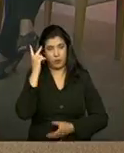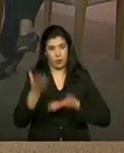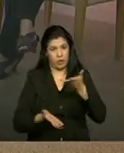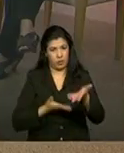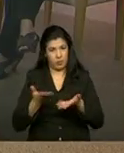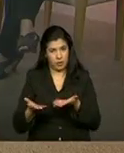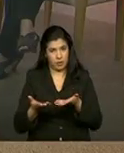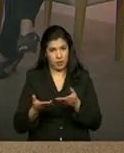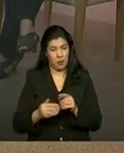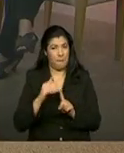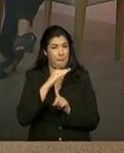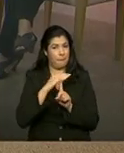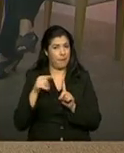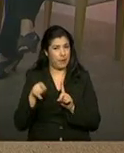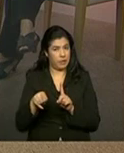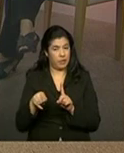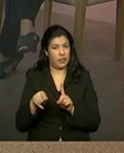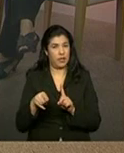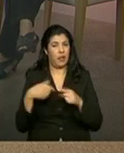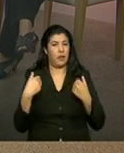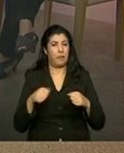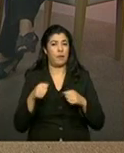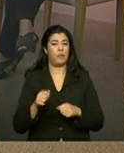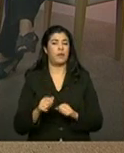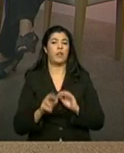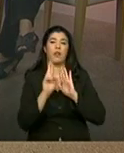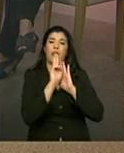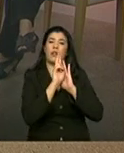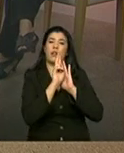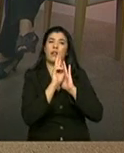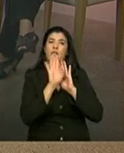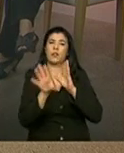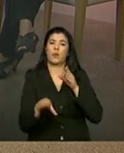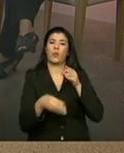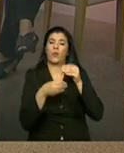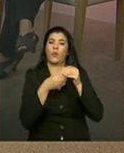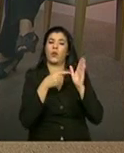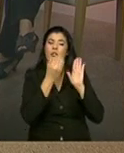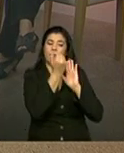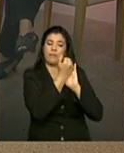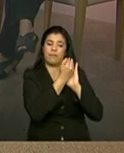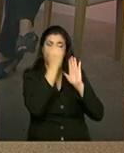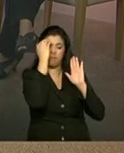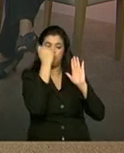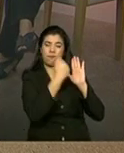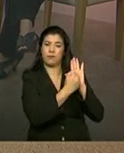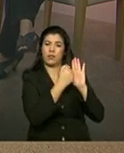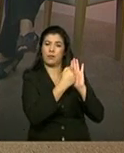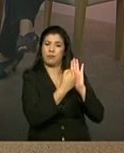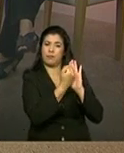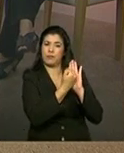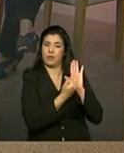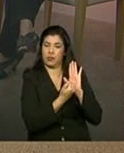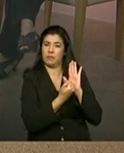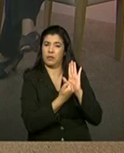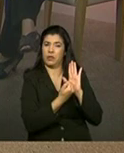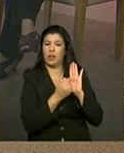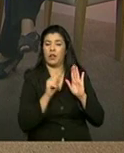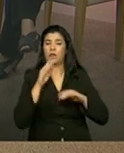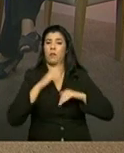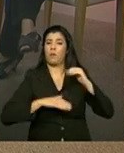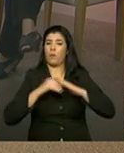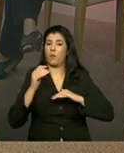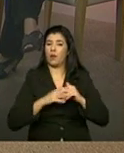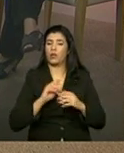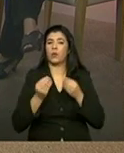metade desse público tem que corresponder, tem que estar nessas situações prioritárias. Foi uma maneira, inclusive, de